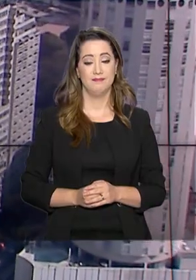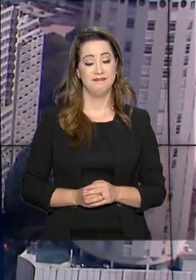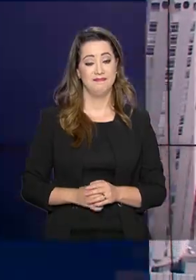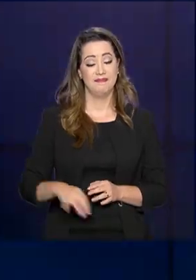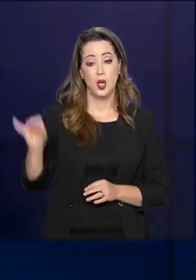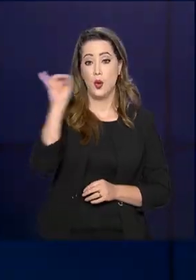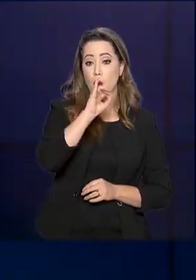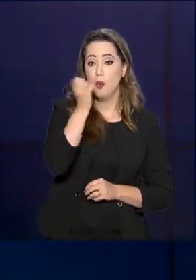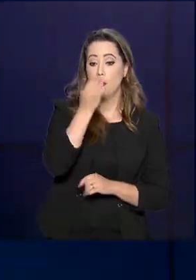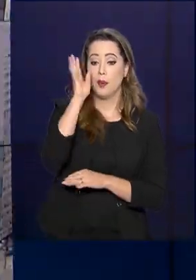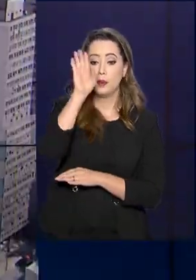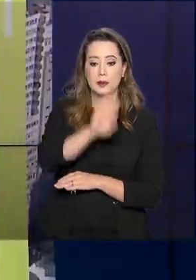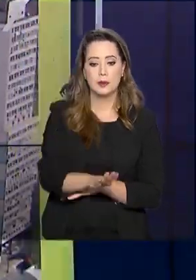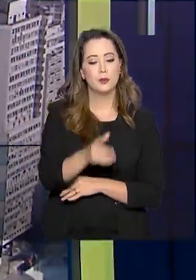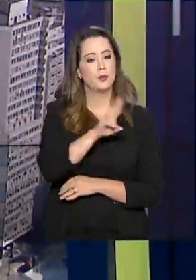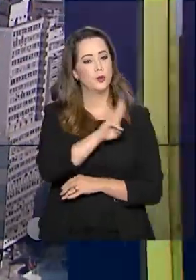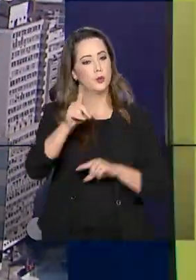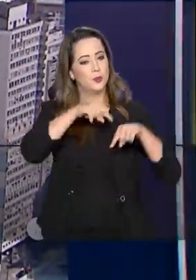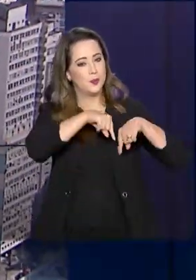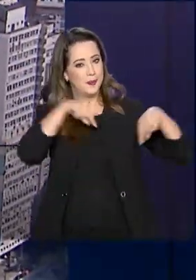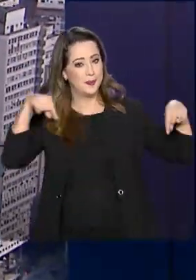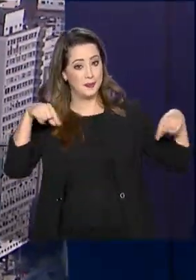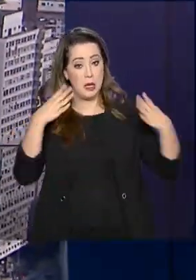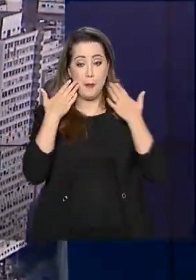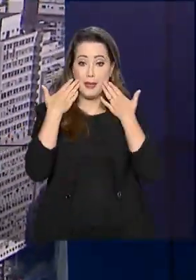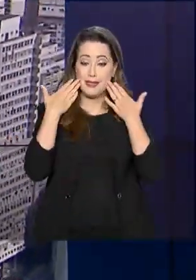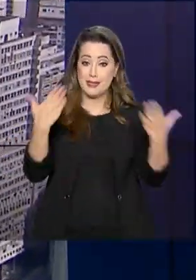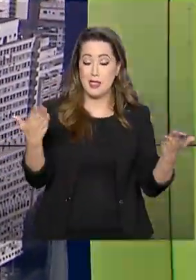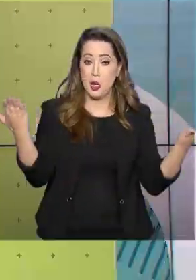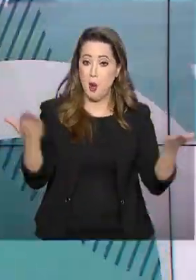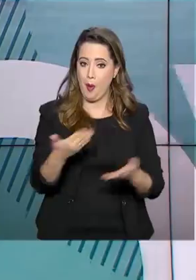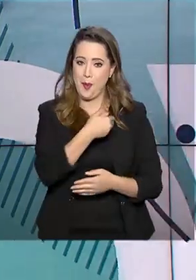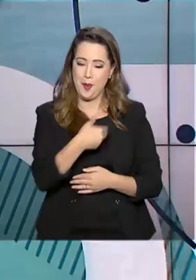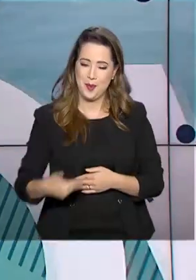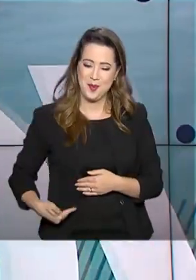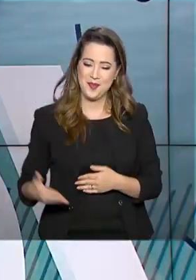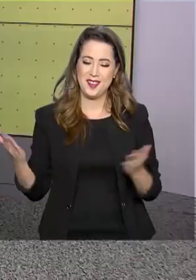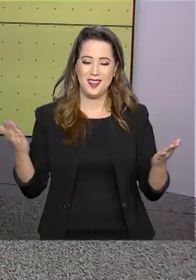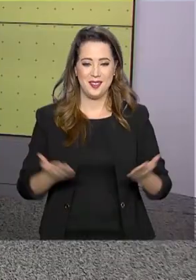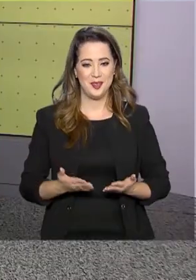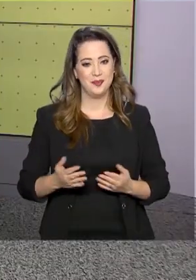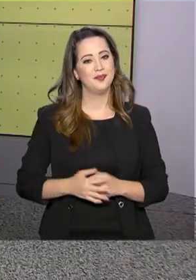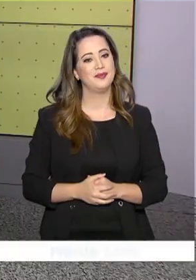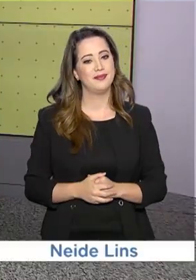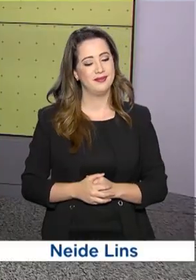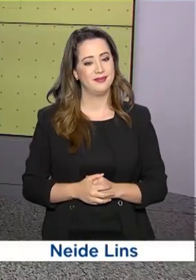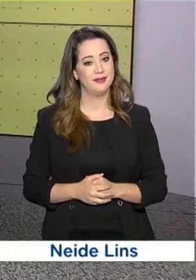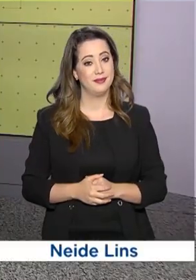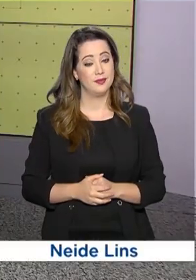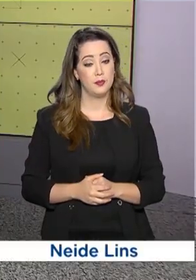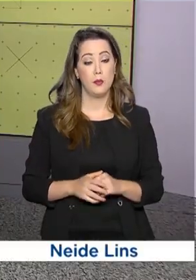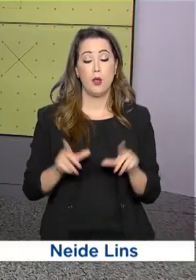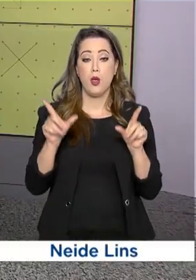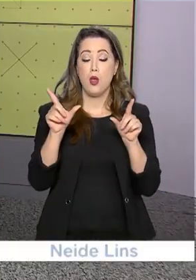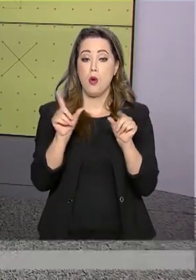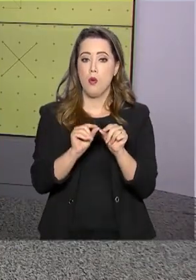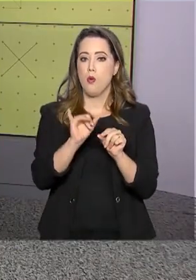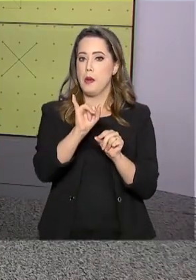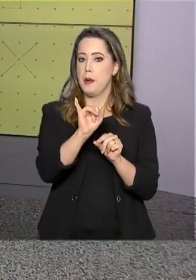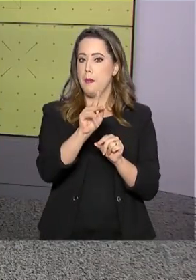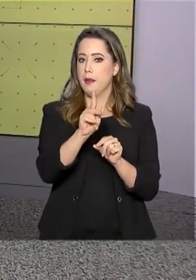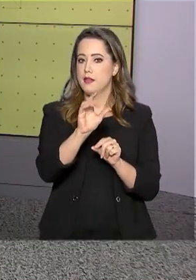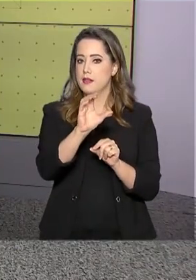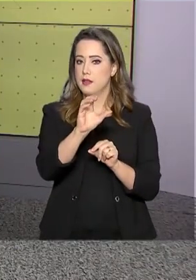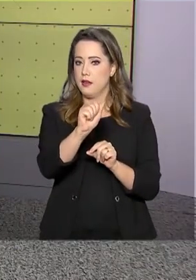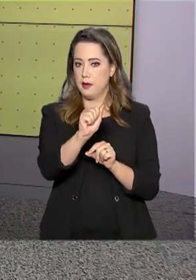Olá, boa tarde. Eu sou Roberto Camargo e começamos aqui mais uma edição do Governo Agora. O IPCA, Índice de Preços